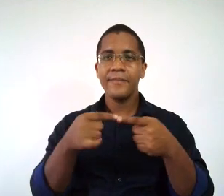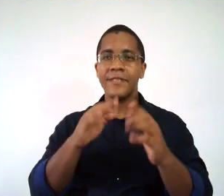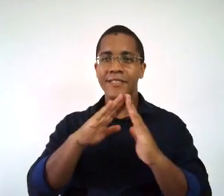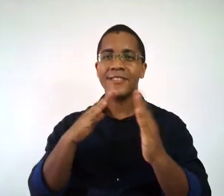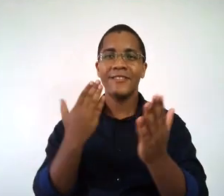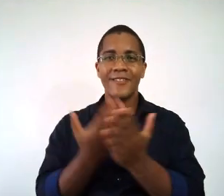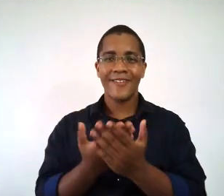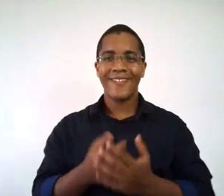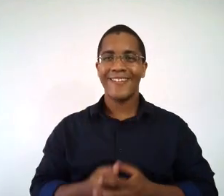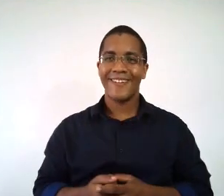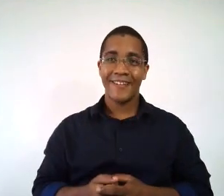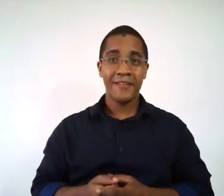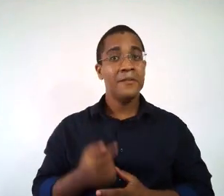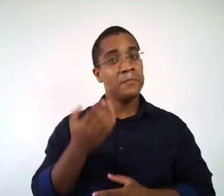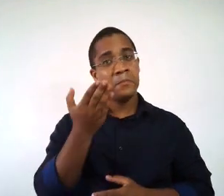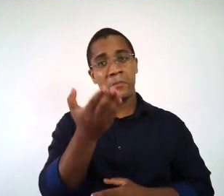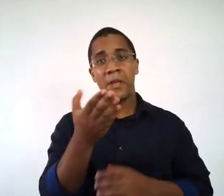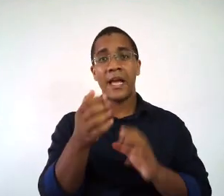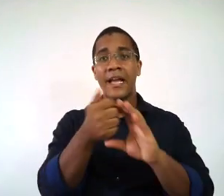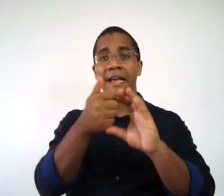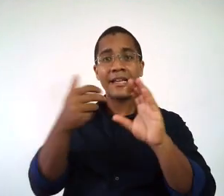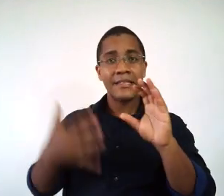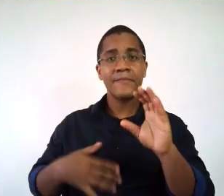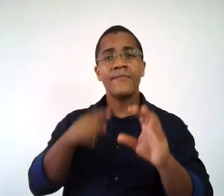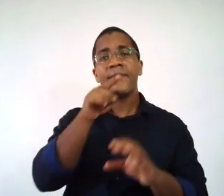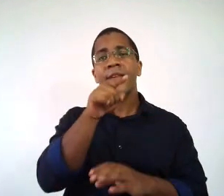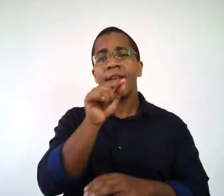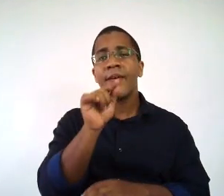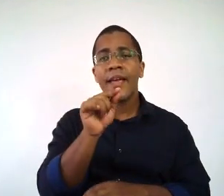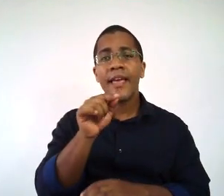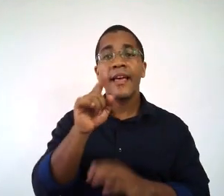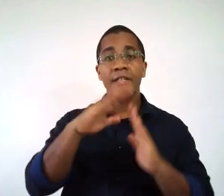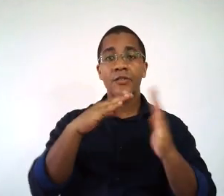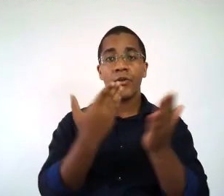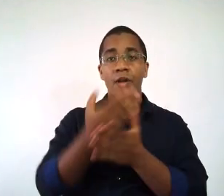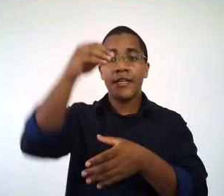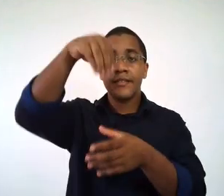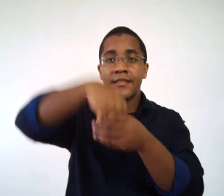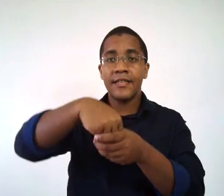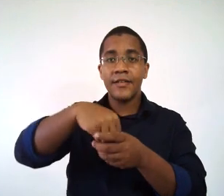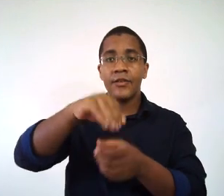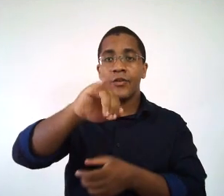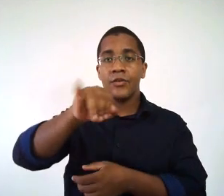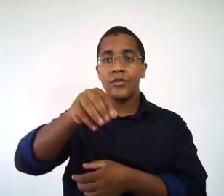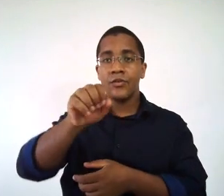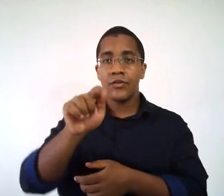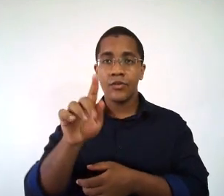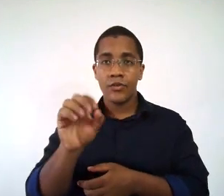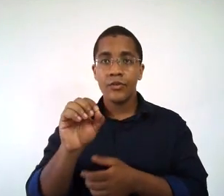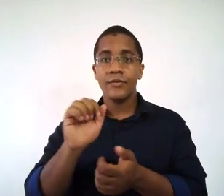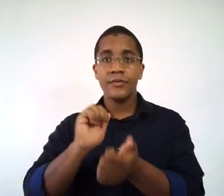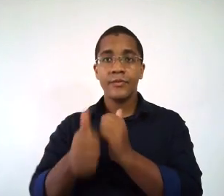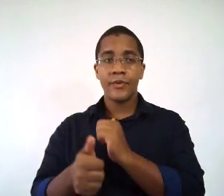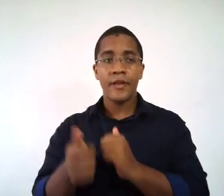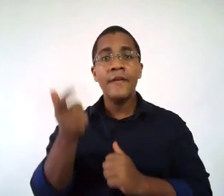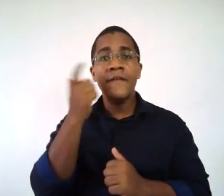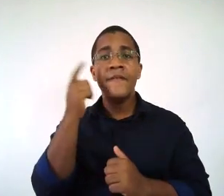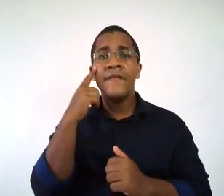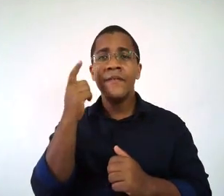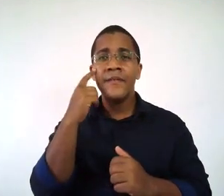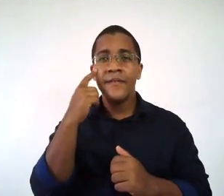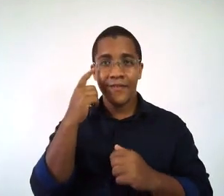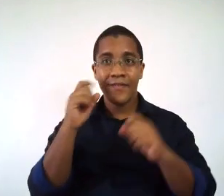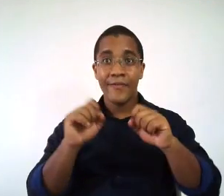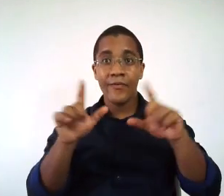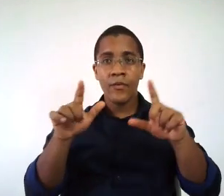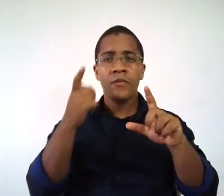Tá aí mais uma imagem e talvez seria a que melhor caracteriza o jogo esportivo dentro da escola. Dá